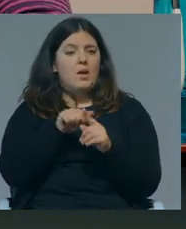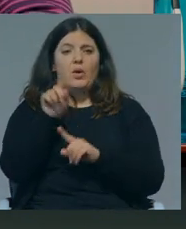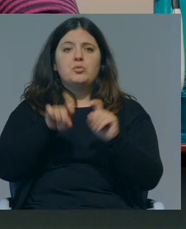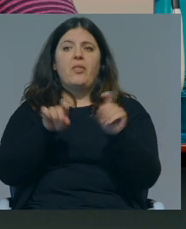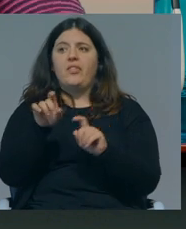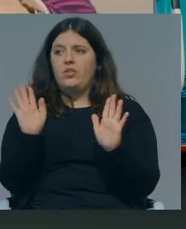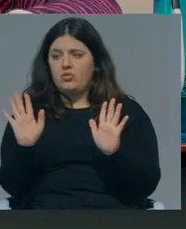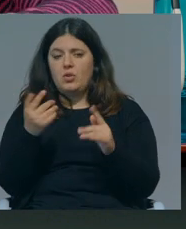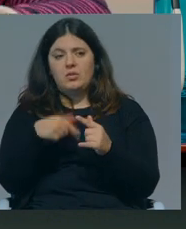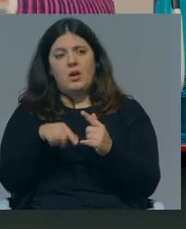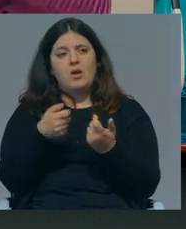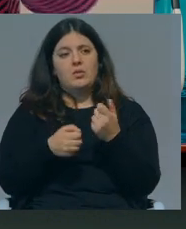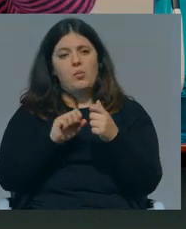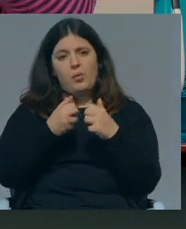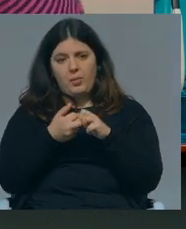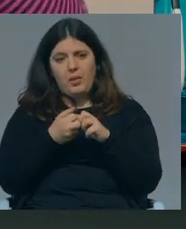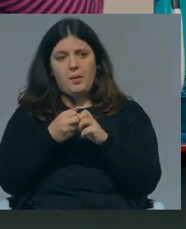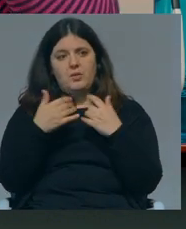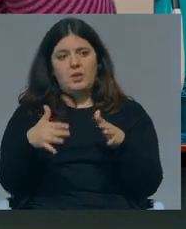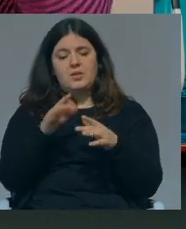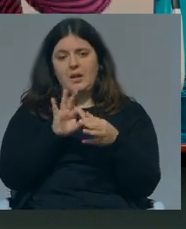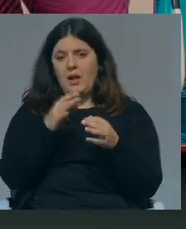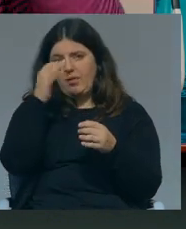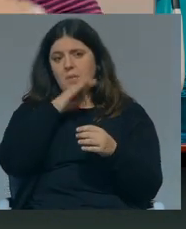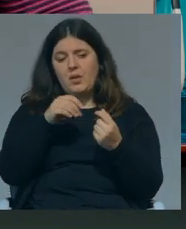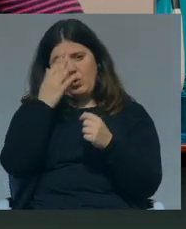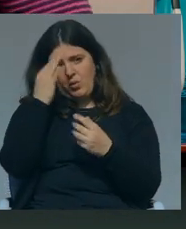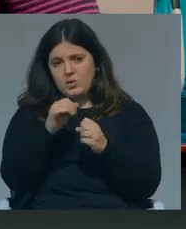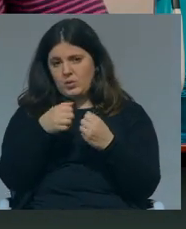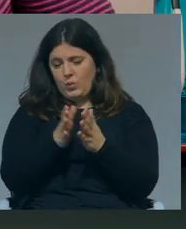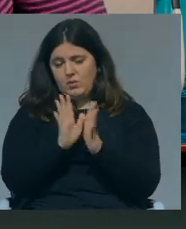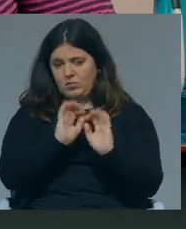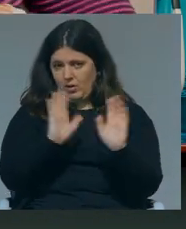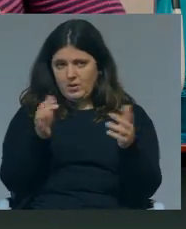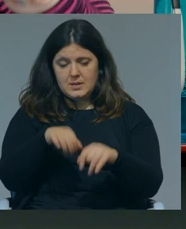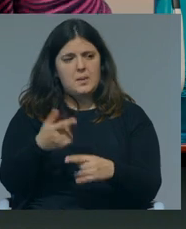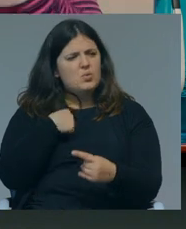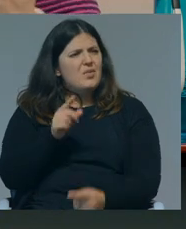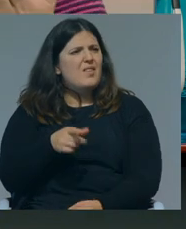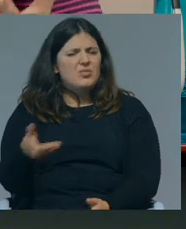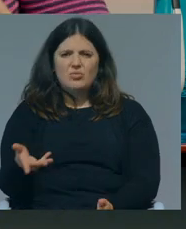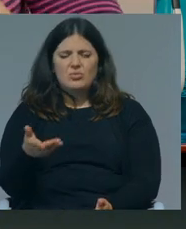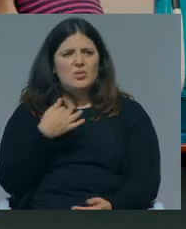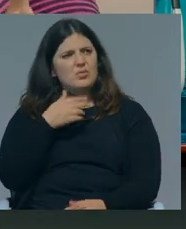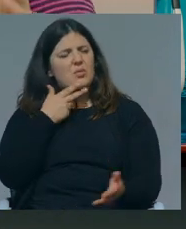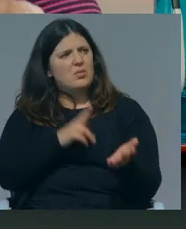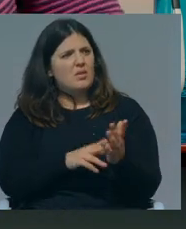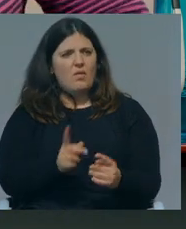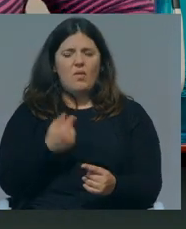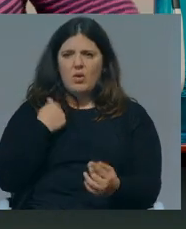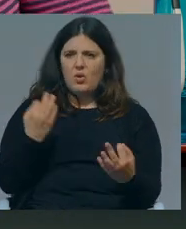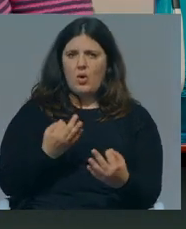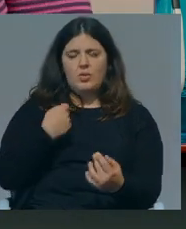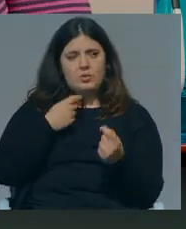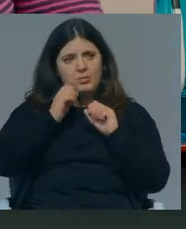estatístico, também tem as suas disfunções como qualquer família numerosa, não é isso que eu queria dizer, mas quer dizer, o que é isto, não é? E isso foi um dos motivos que nós temos. Não, nós